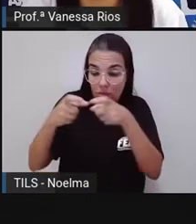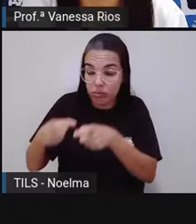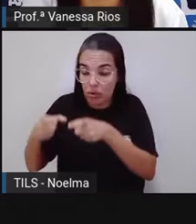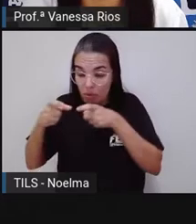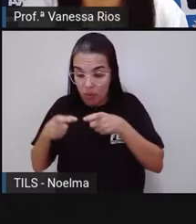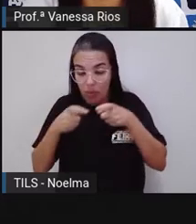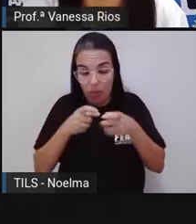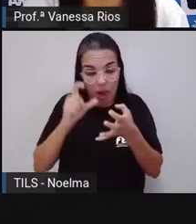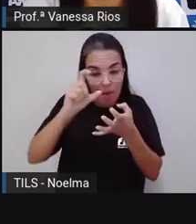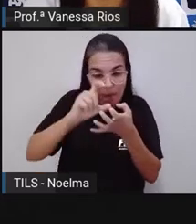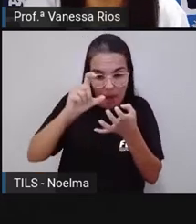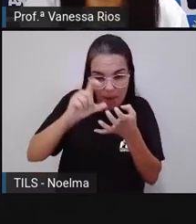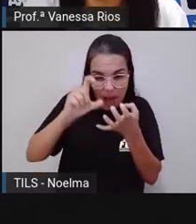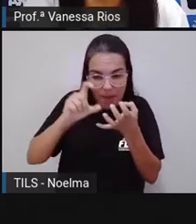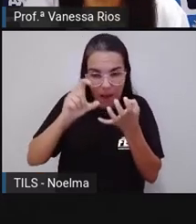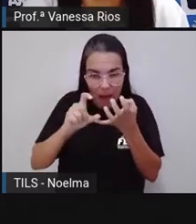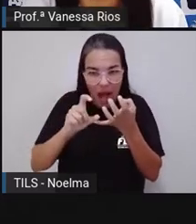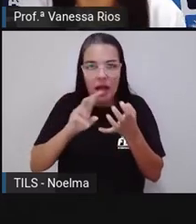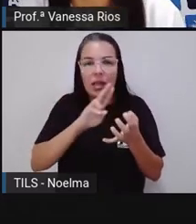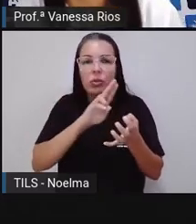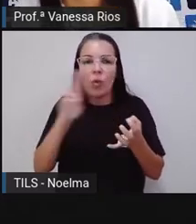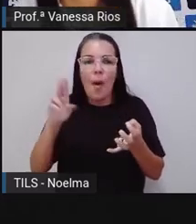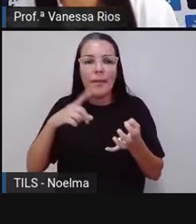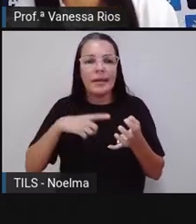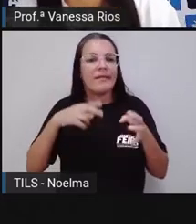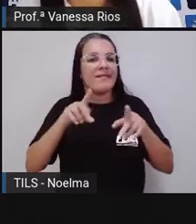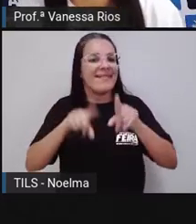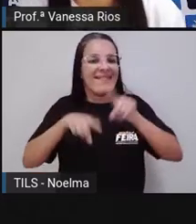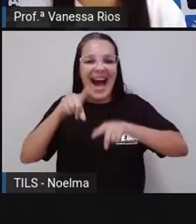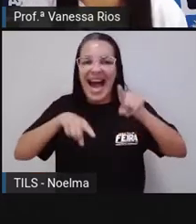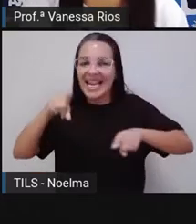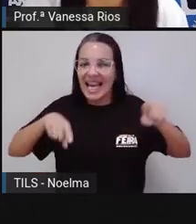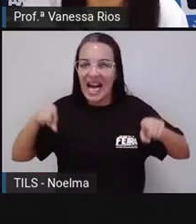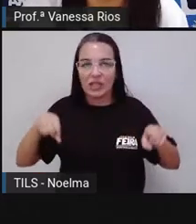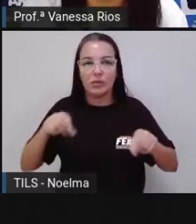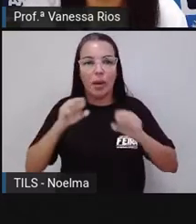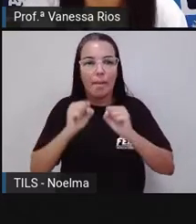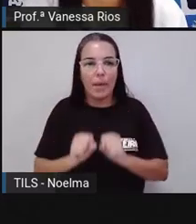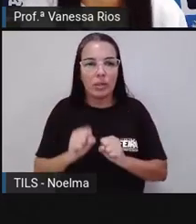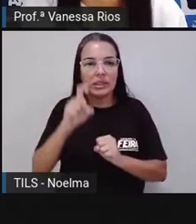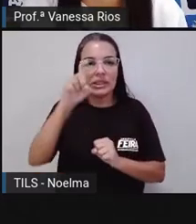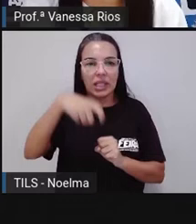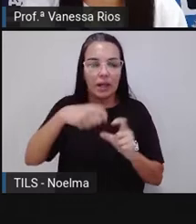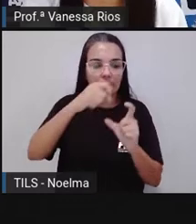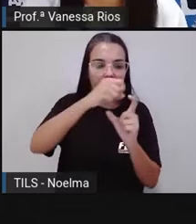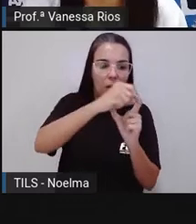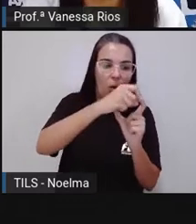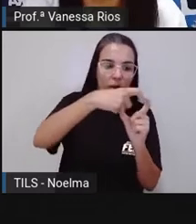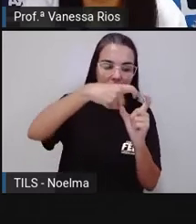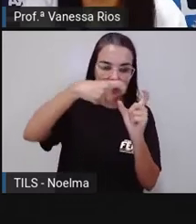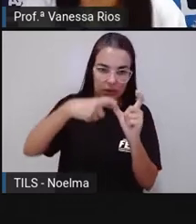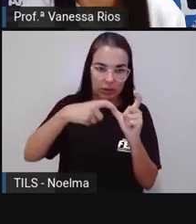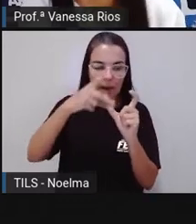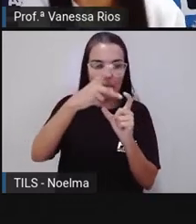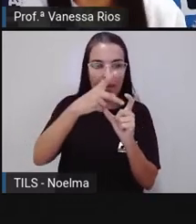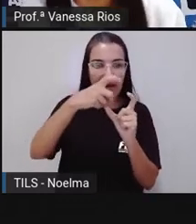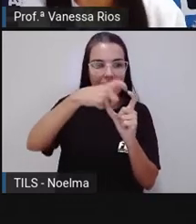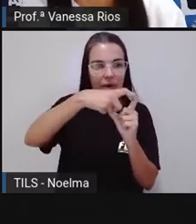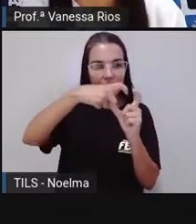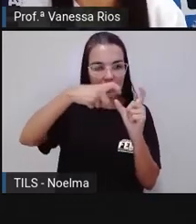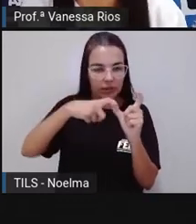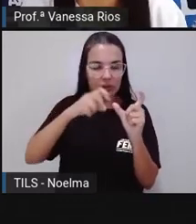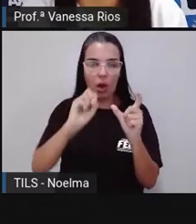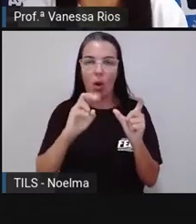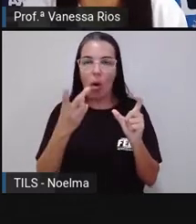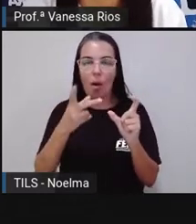recebem nomes variados. Podem ser classificadas em oxítonas, paroxítonas ou